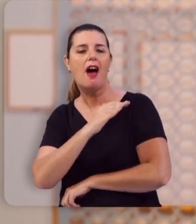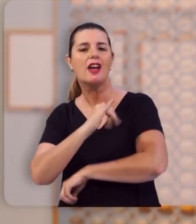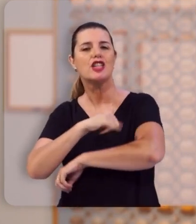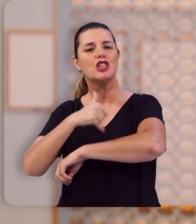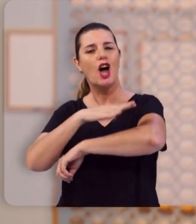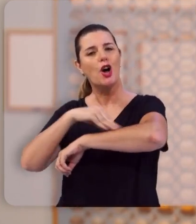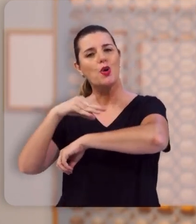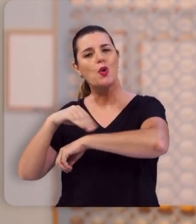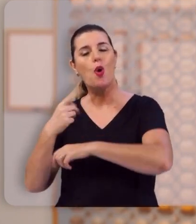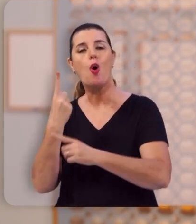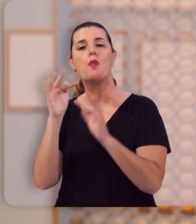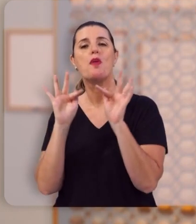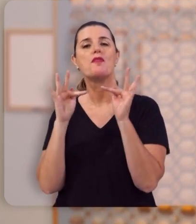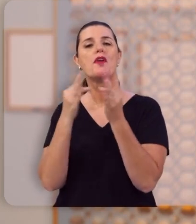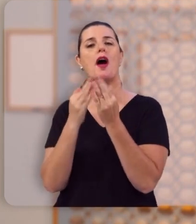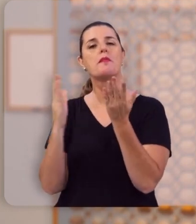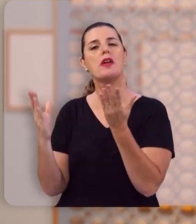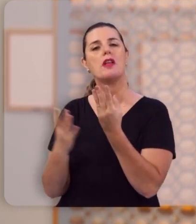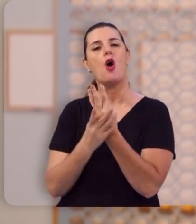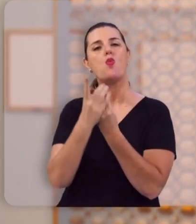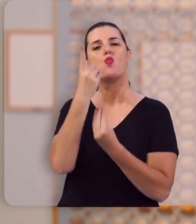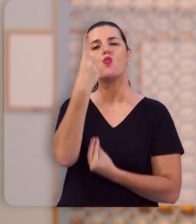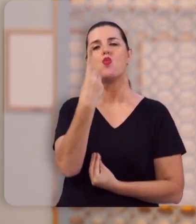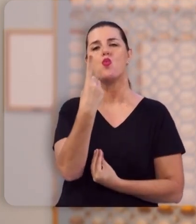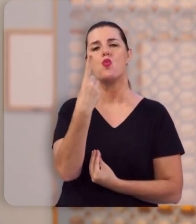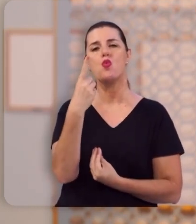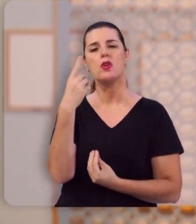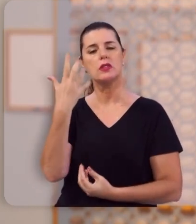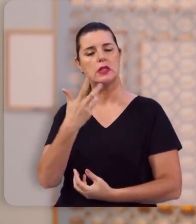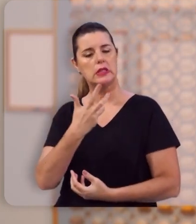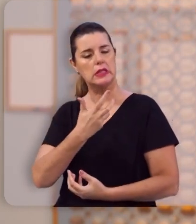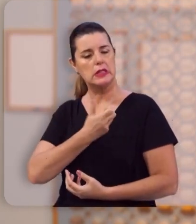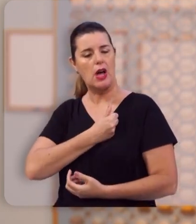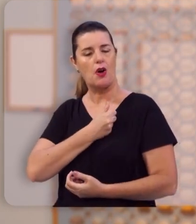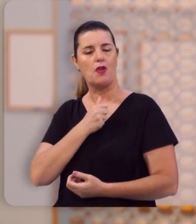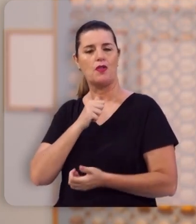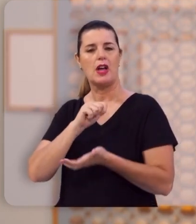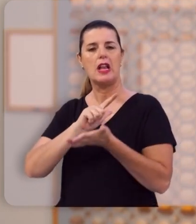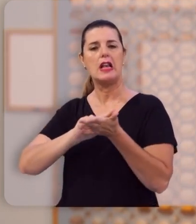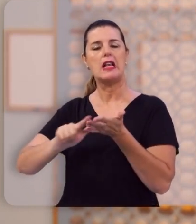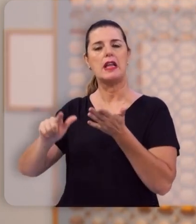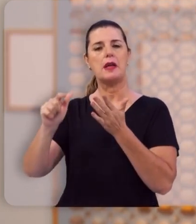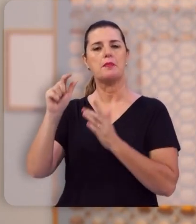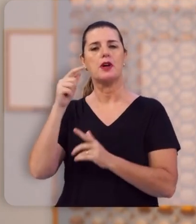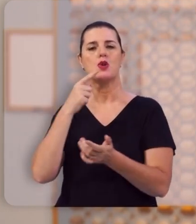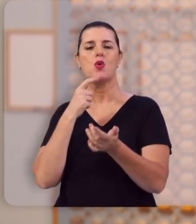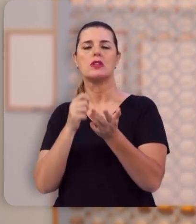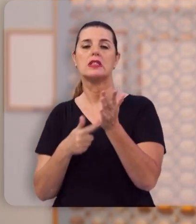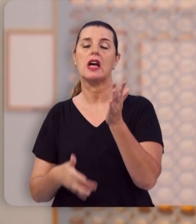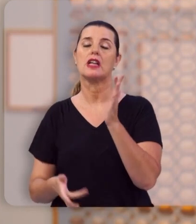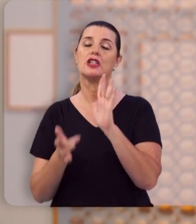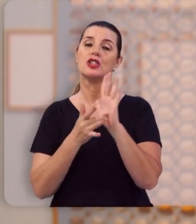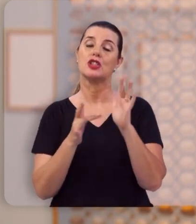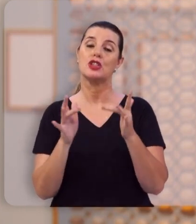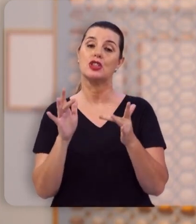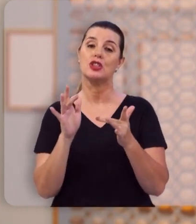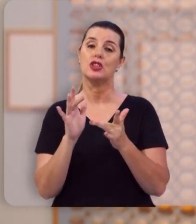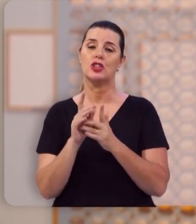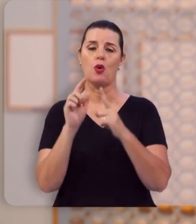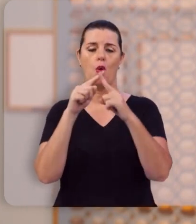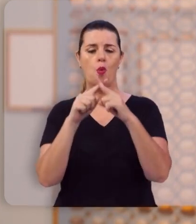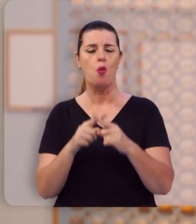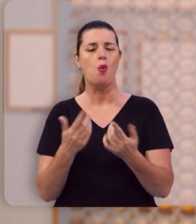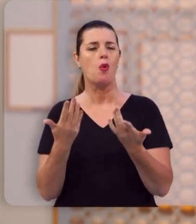família, a família remida e lavada no sangue do Cordeiro. Sem conflito, sem tensões, sem